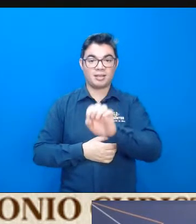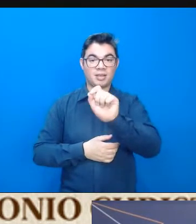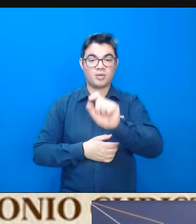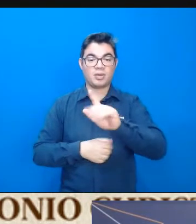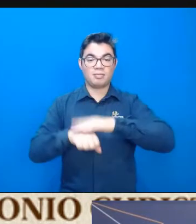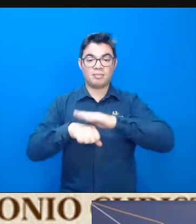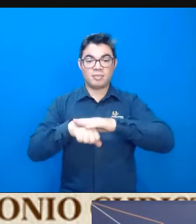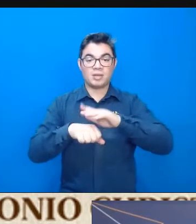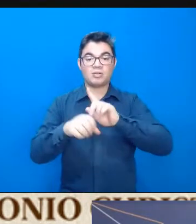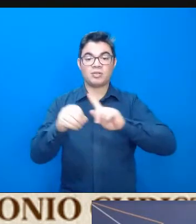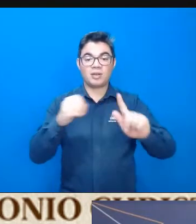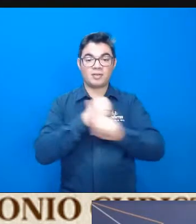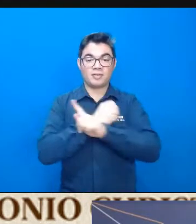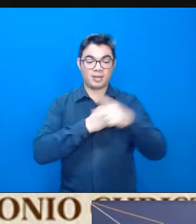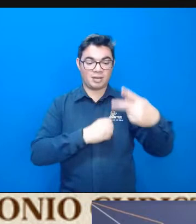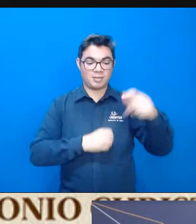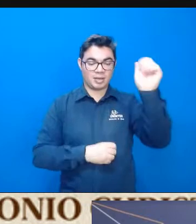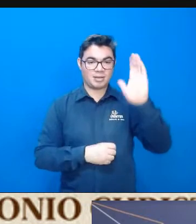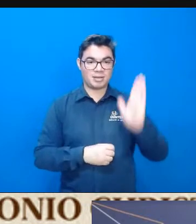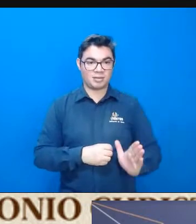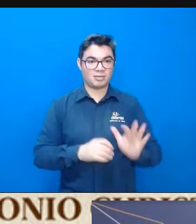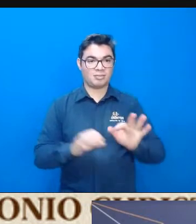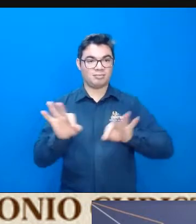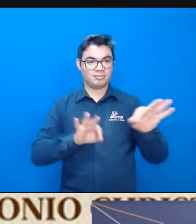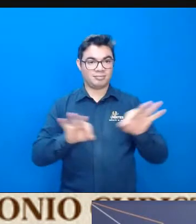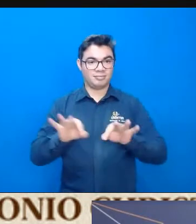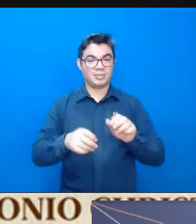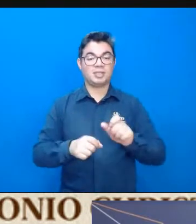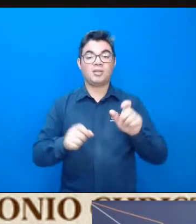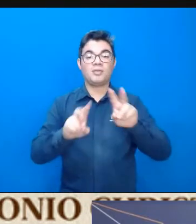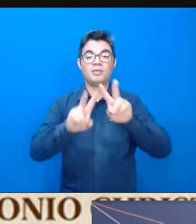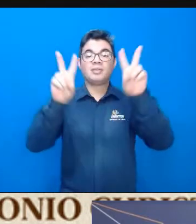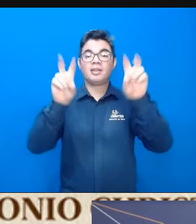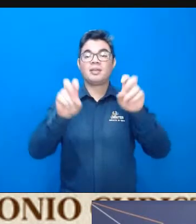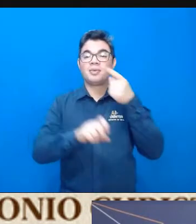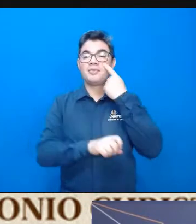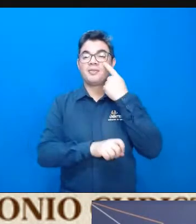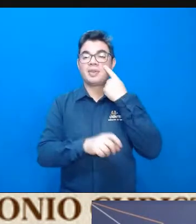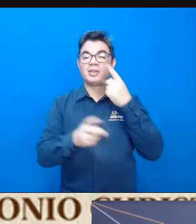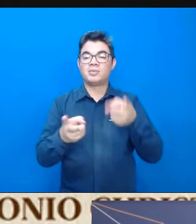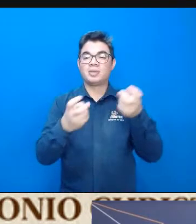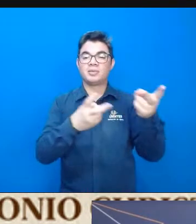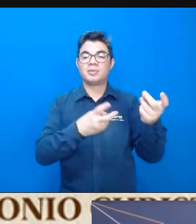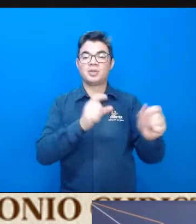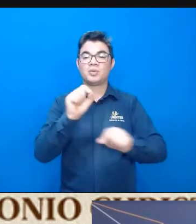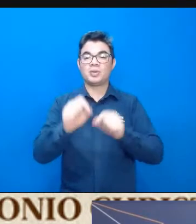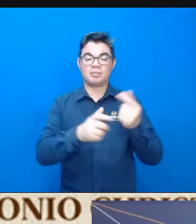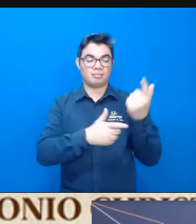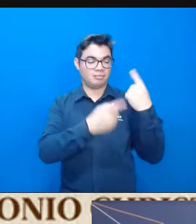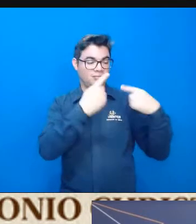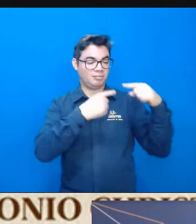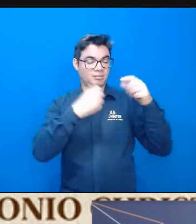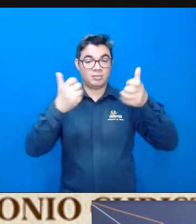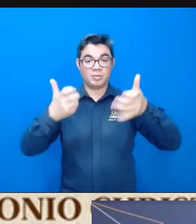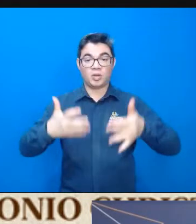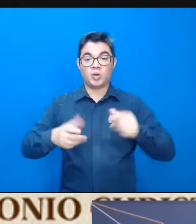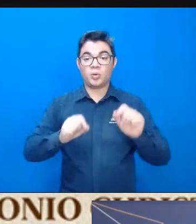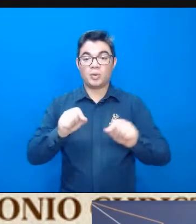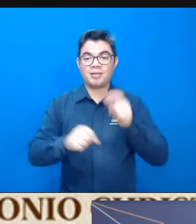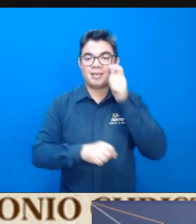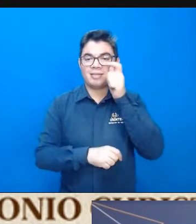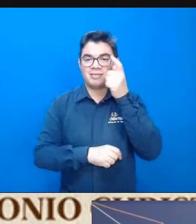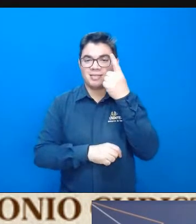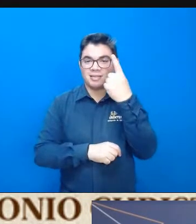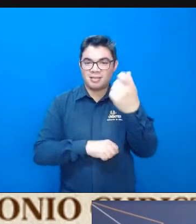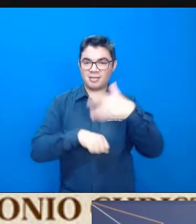olhando essa organização né dos dois temas né o Luiz apresentou anteriormente eu achei que ficou até bem interessante